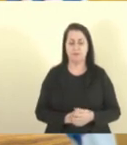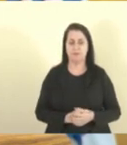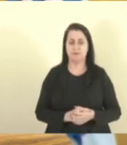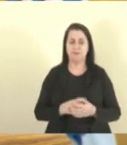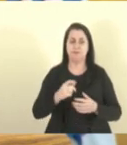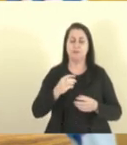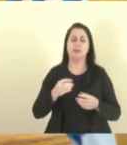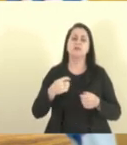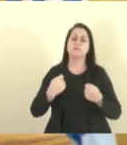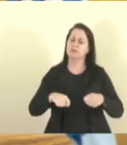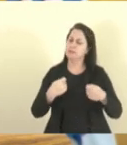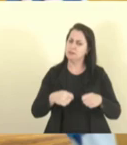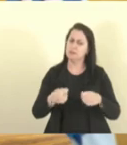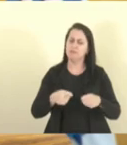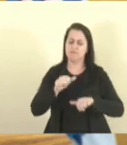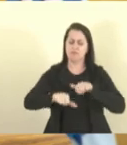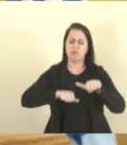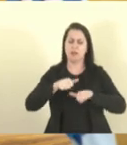reestruturar,